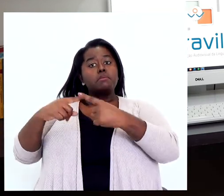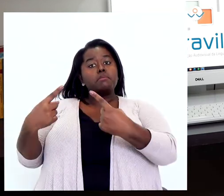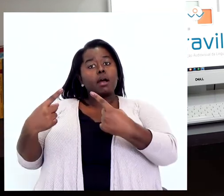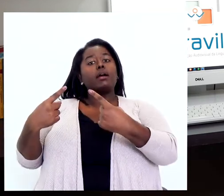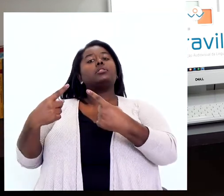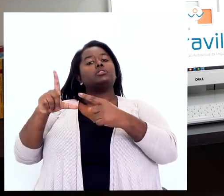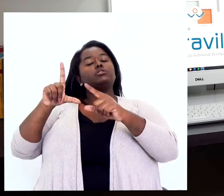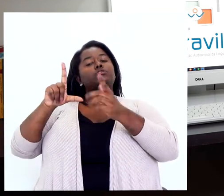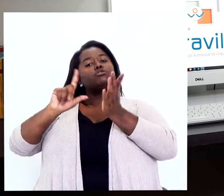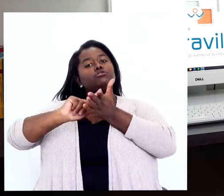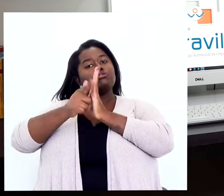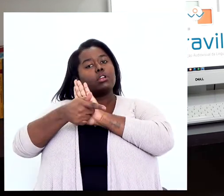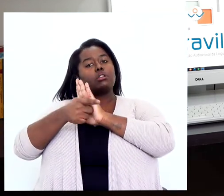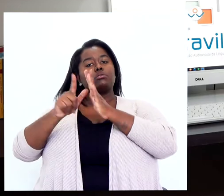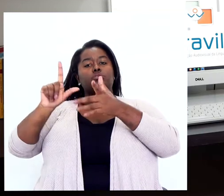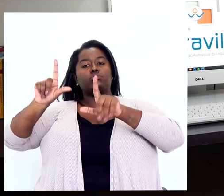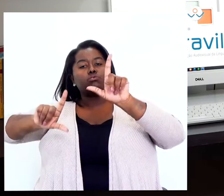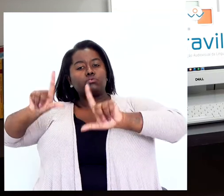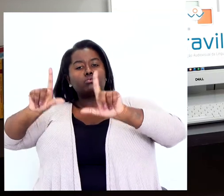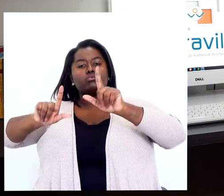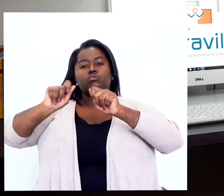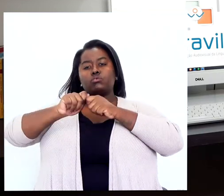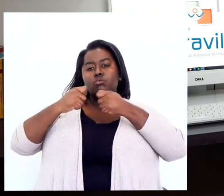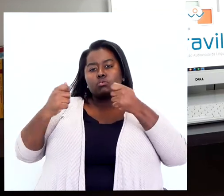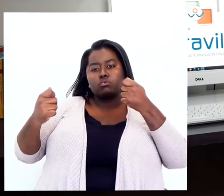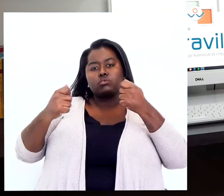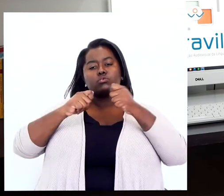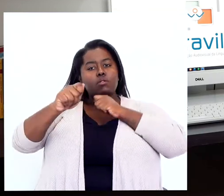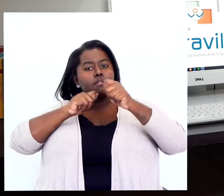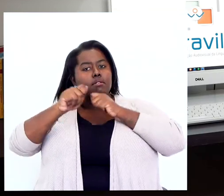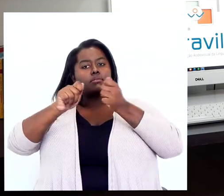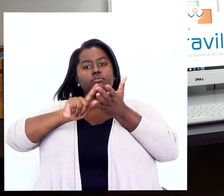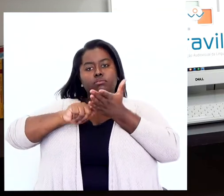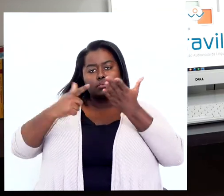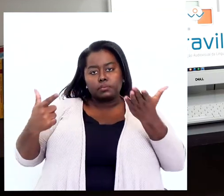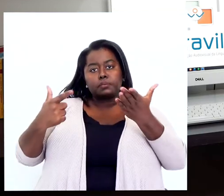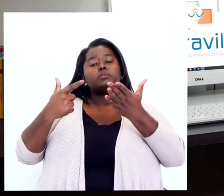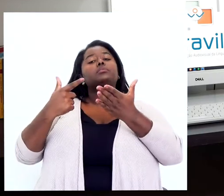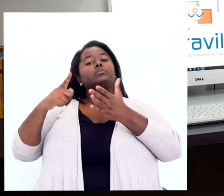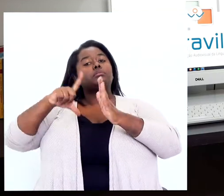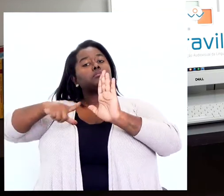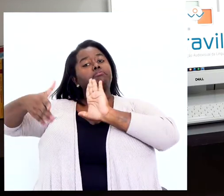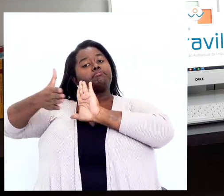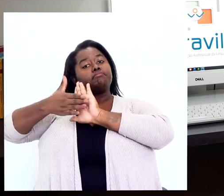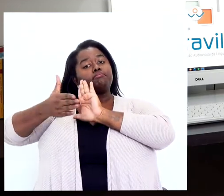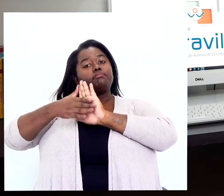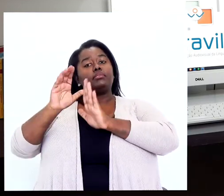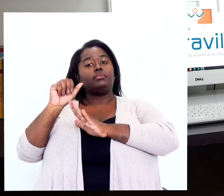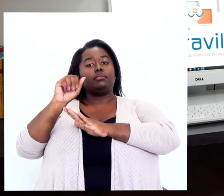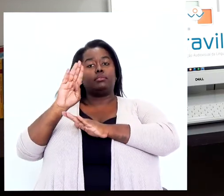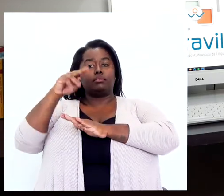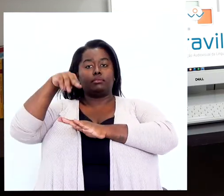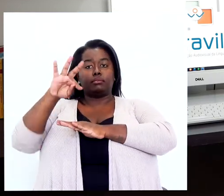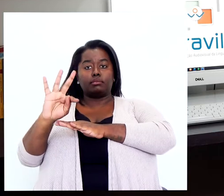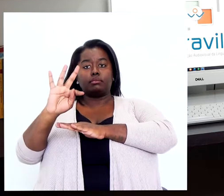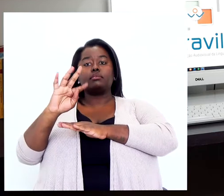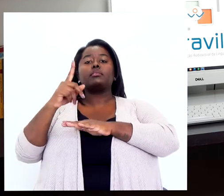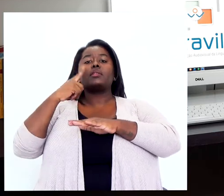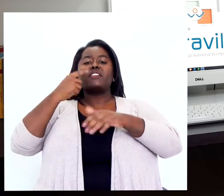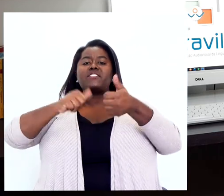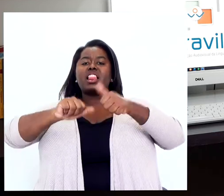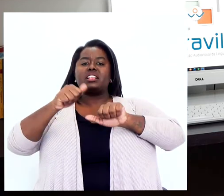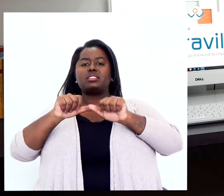gênero jornalístico televisivo teve como avaliação, as propostas da ABNT como avaliação